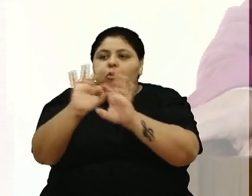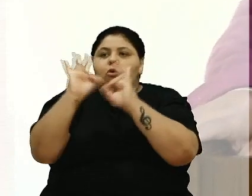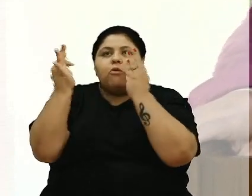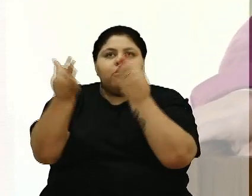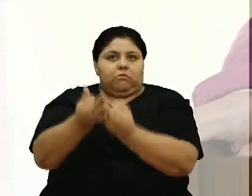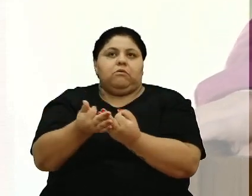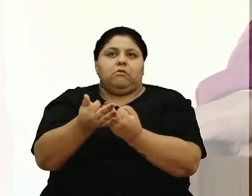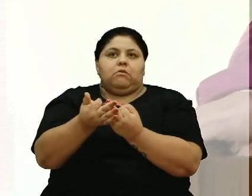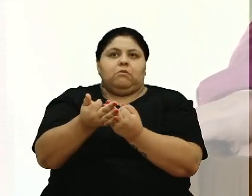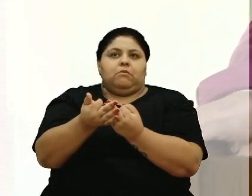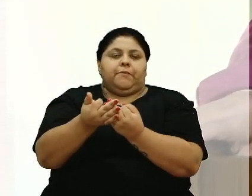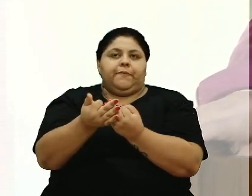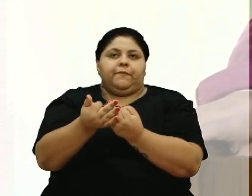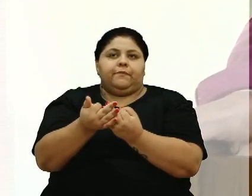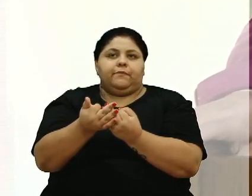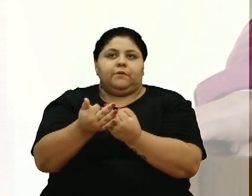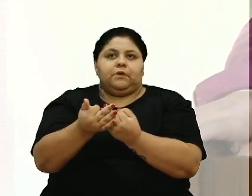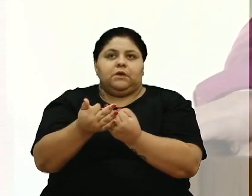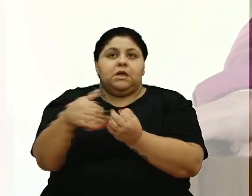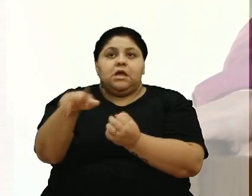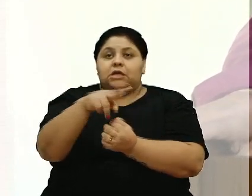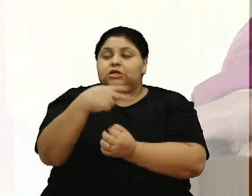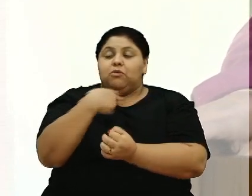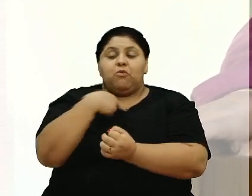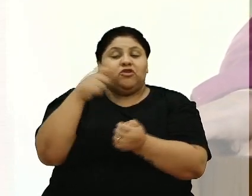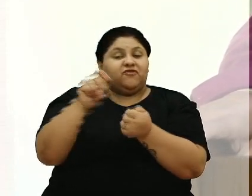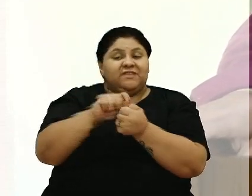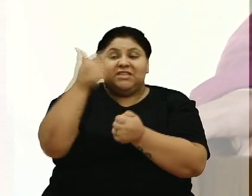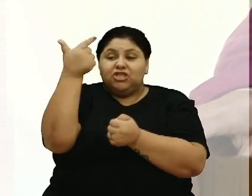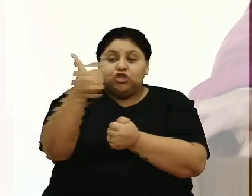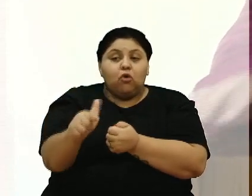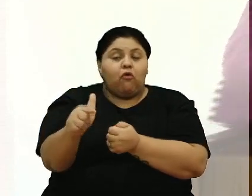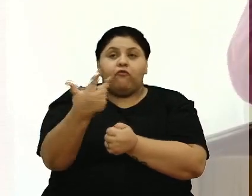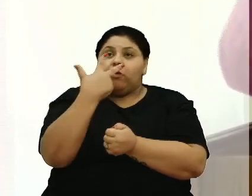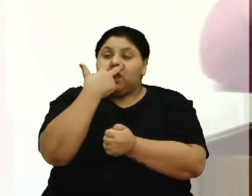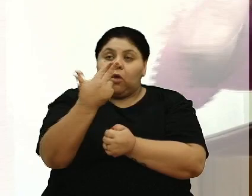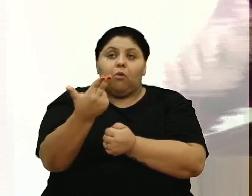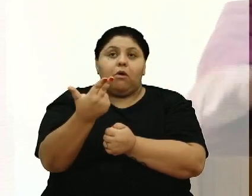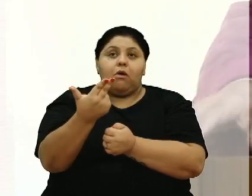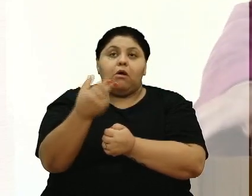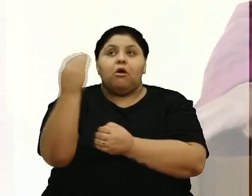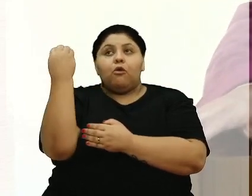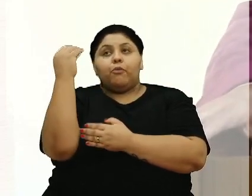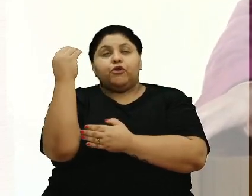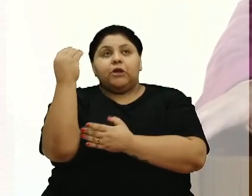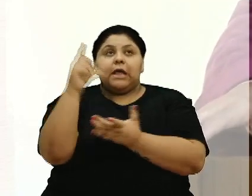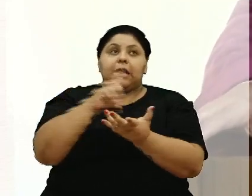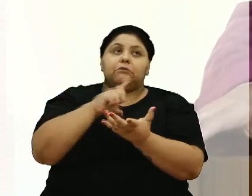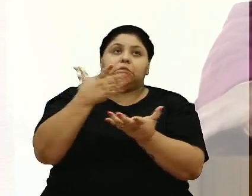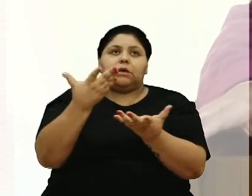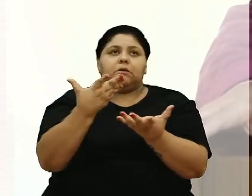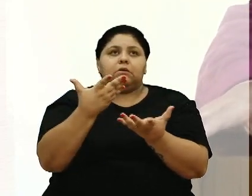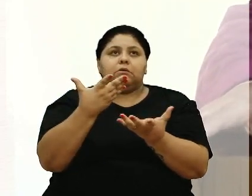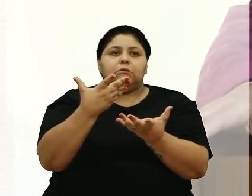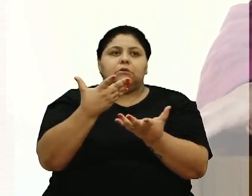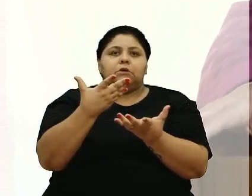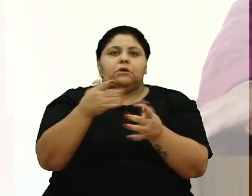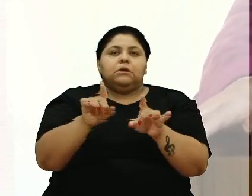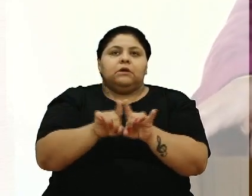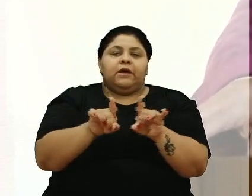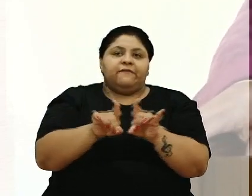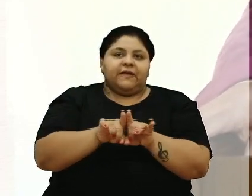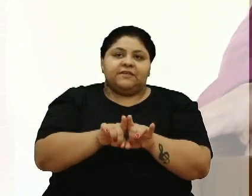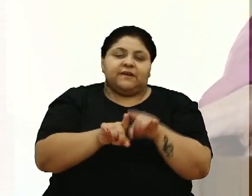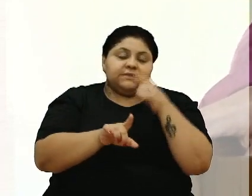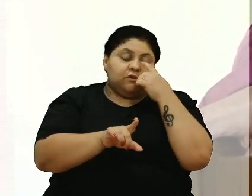se repitam, não é? A gente não pode repetir algumas coisas que... Ah, Porto Alegre não tem... Não, logo, logo ali, a região